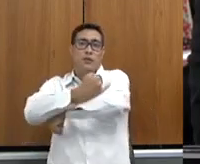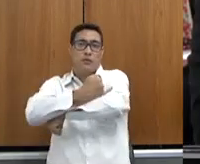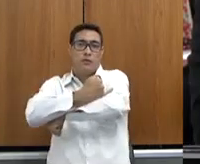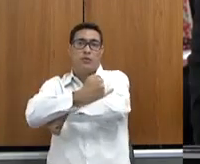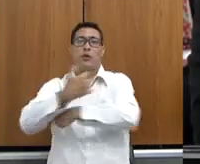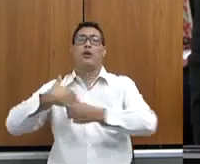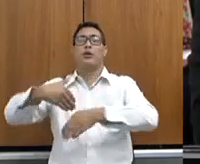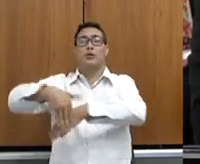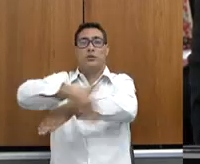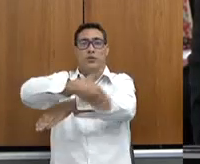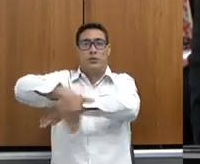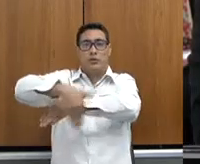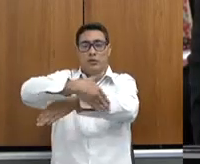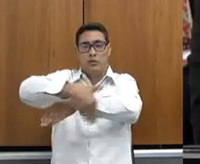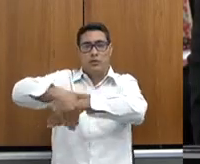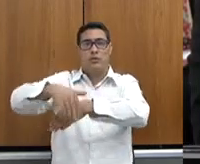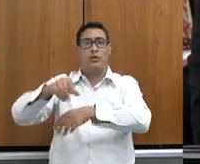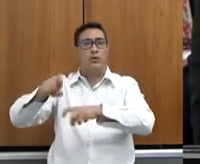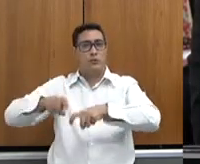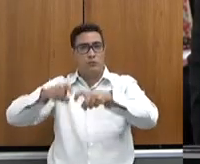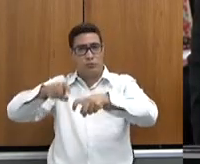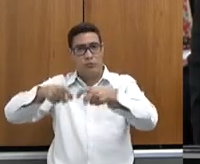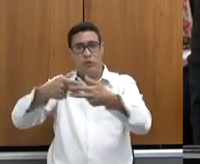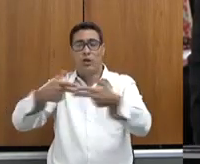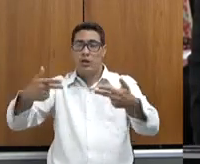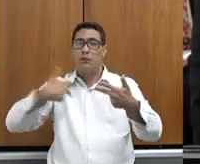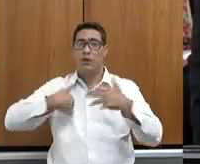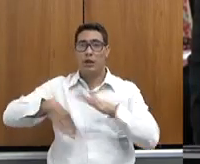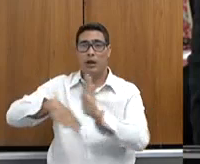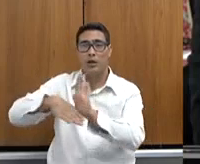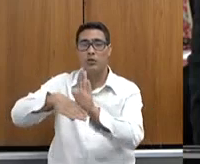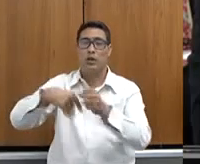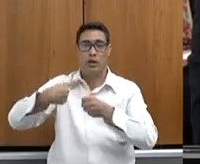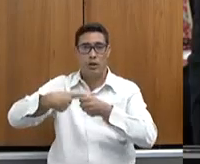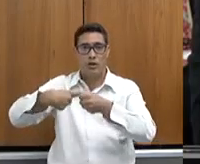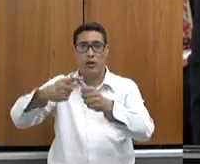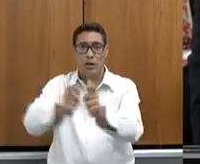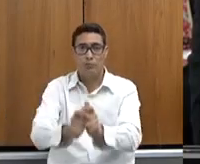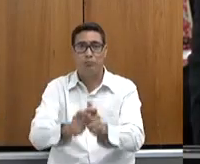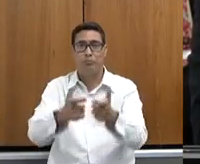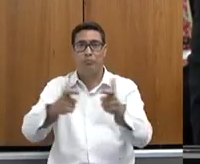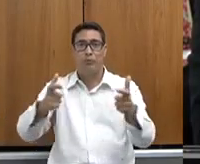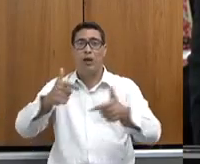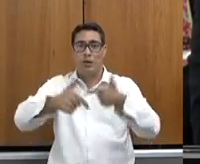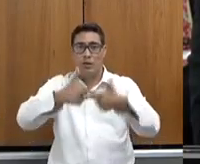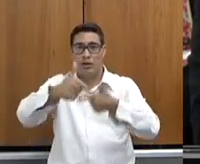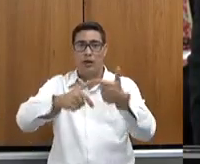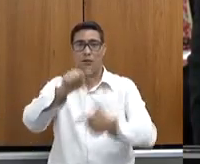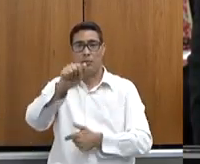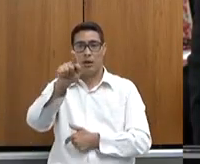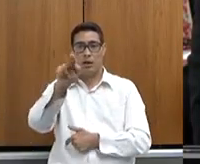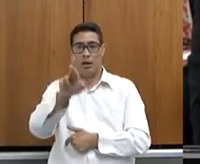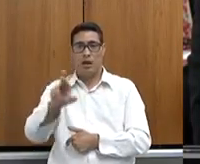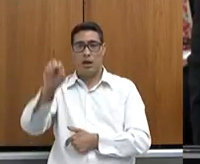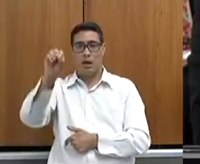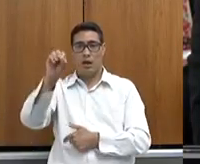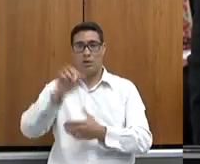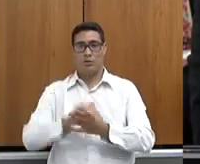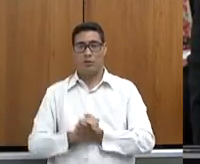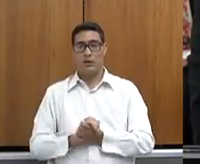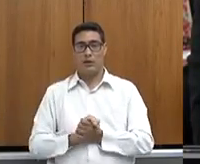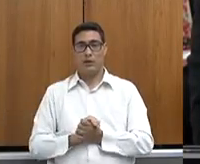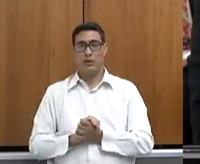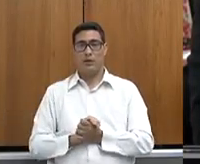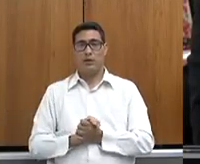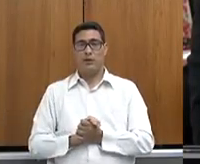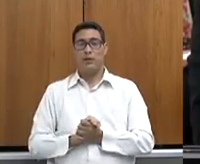e fomentando o crescimento dos municípios que trabalham com a agropecuária. Então, isso é fundamental para estruturar, para o escoamento